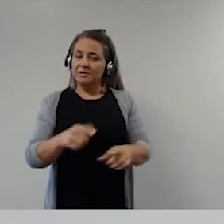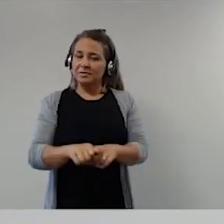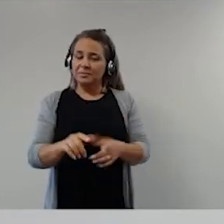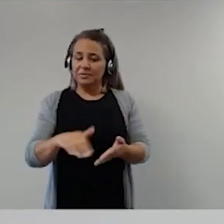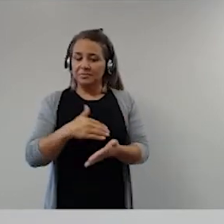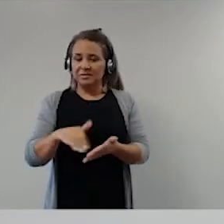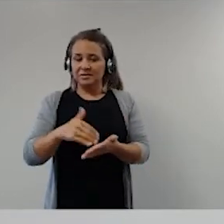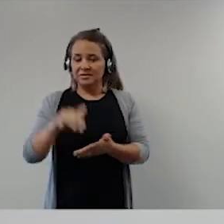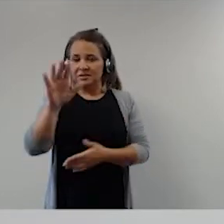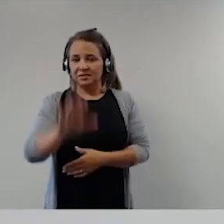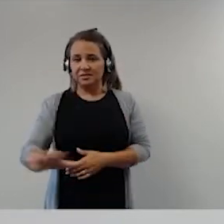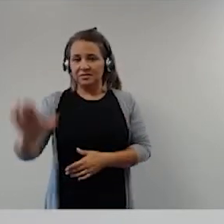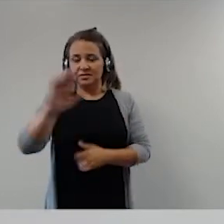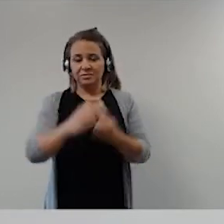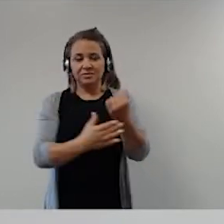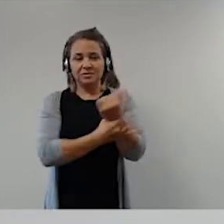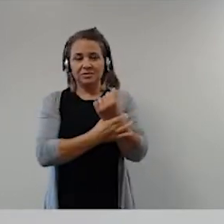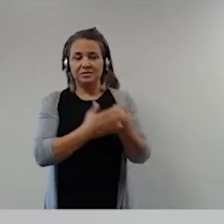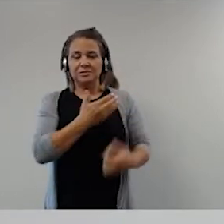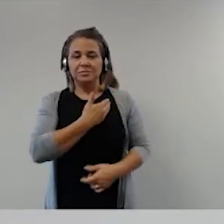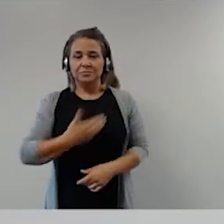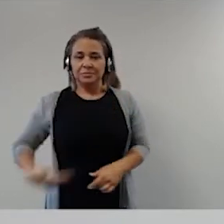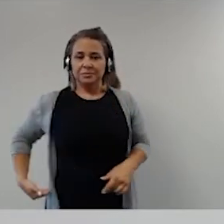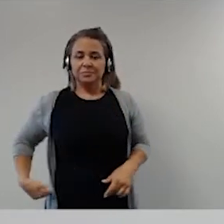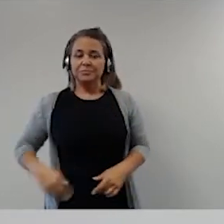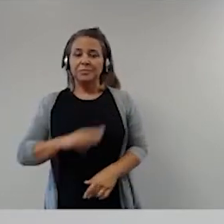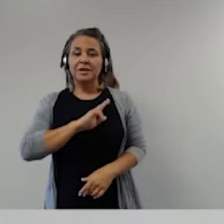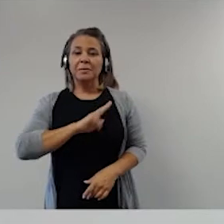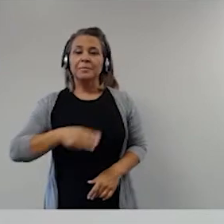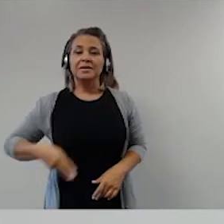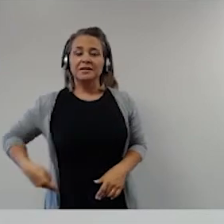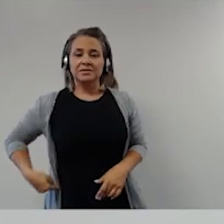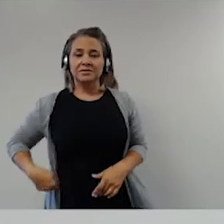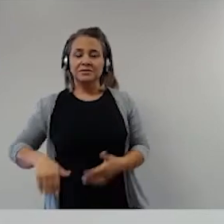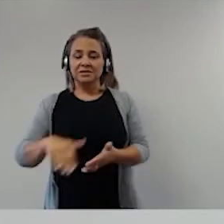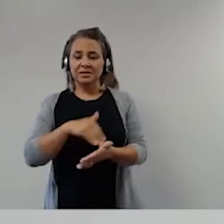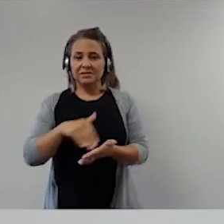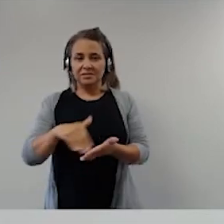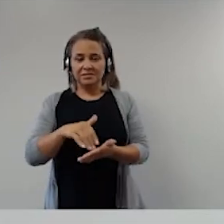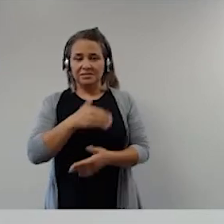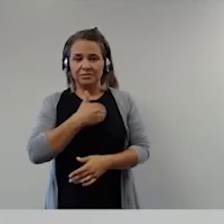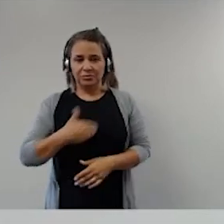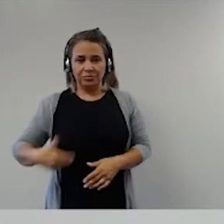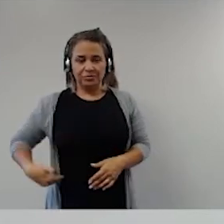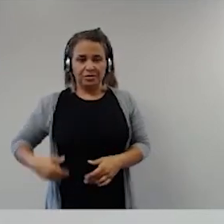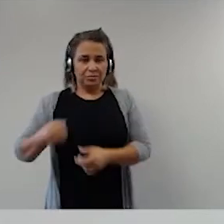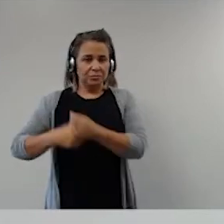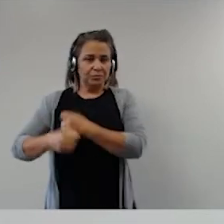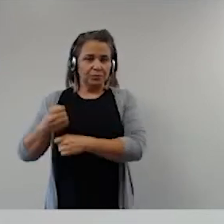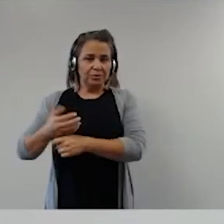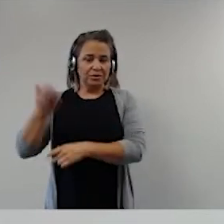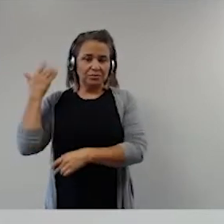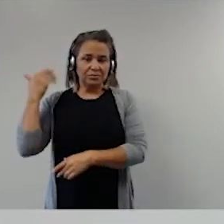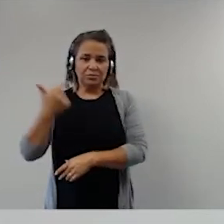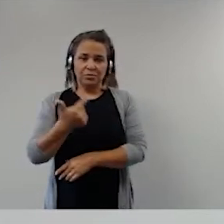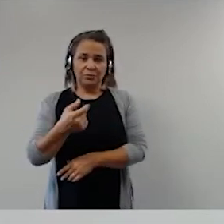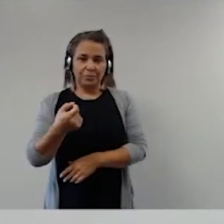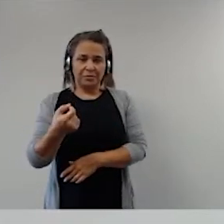secretário nacional de Segurança Pública e de ministro da Secretaria de Governo no ano de 2019.